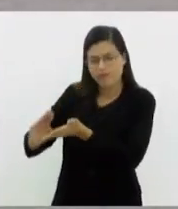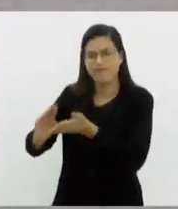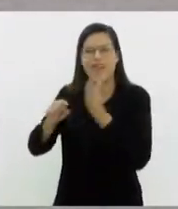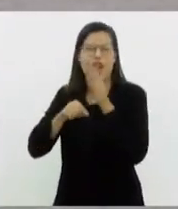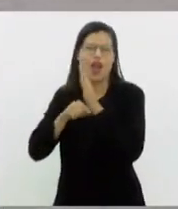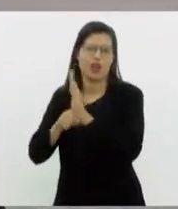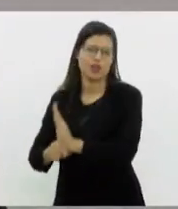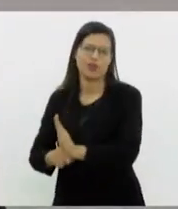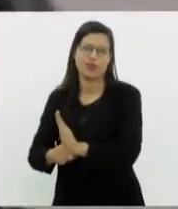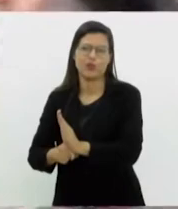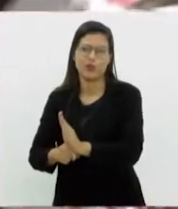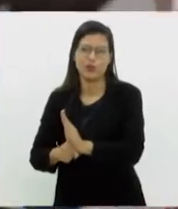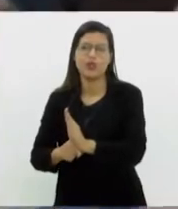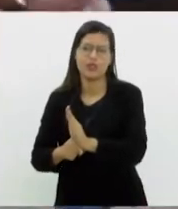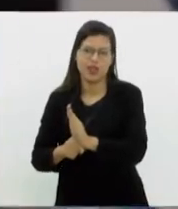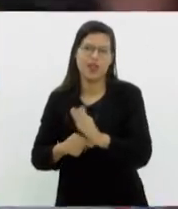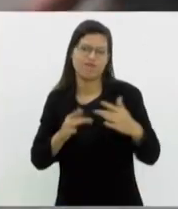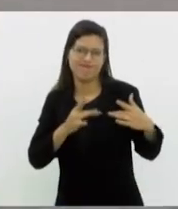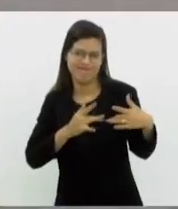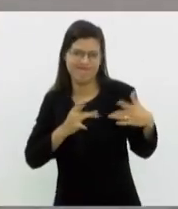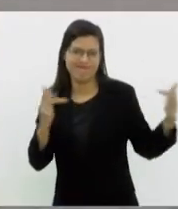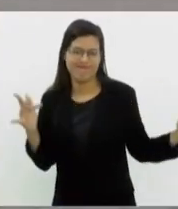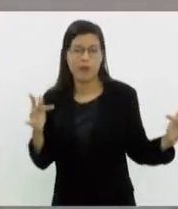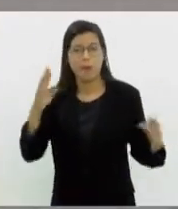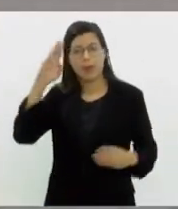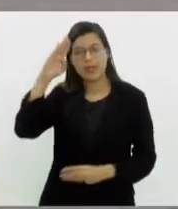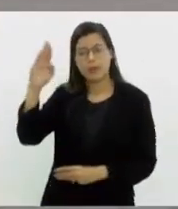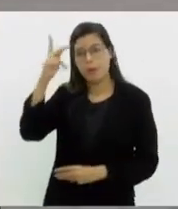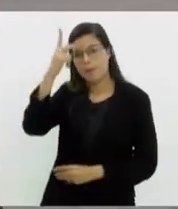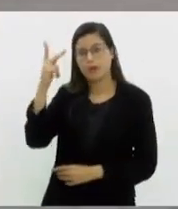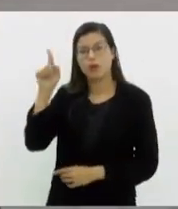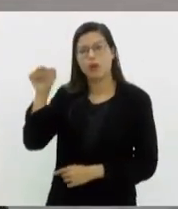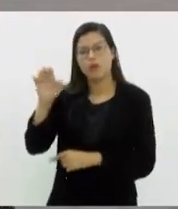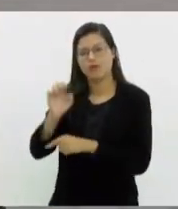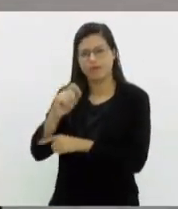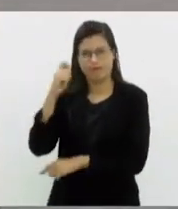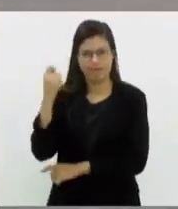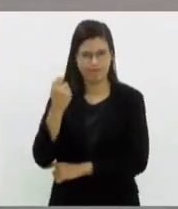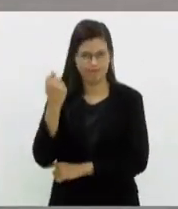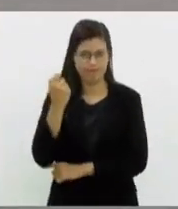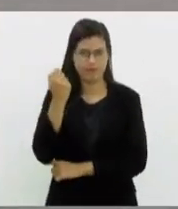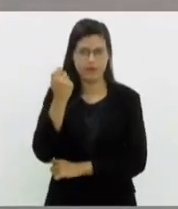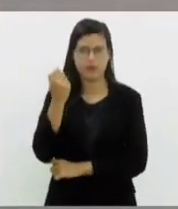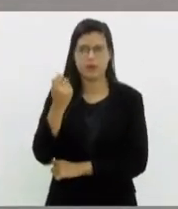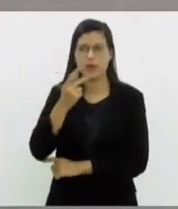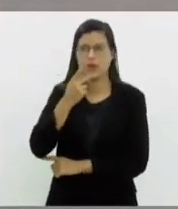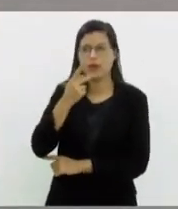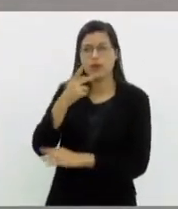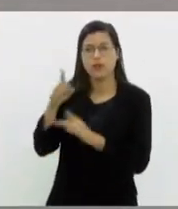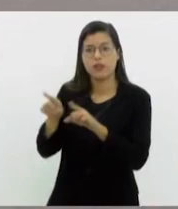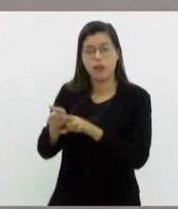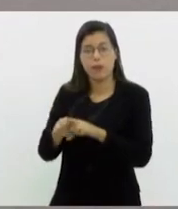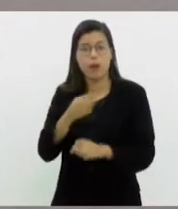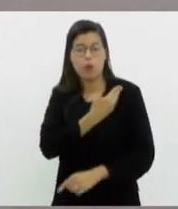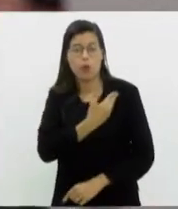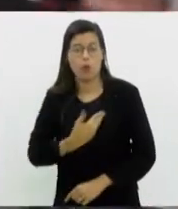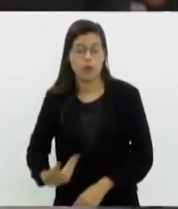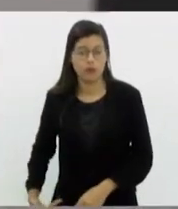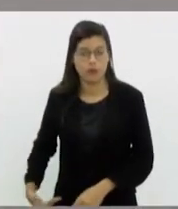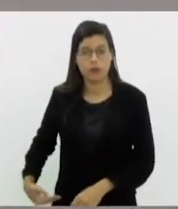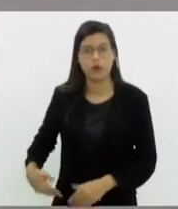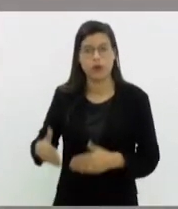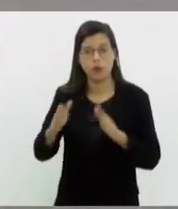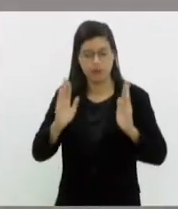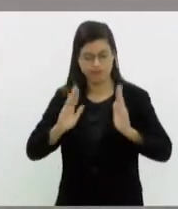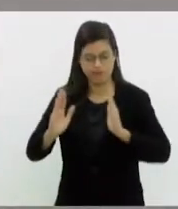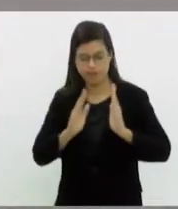benefício como algo solidário, principalmente para as pessoas do Rio Grande do Sul. Por falar nisso também, o governo estendeu o prazo para os